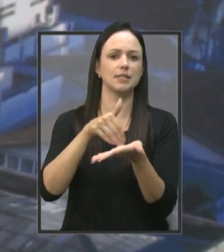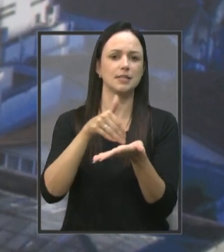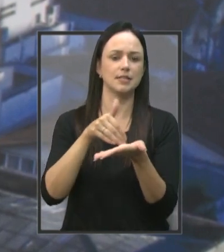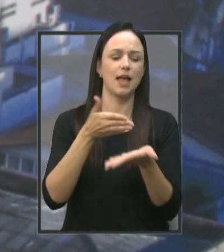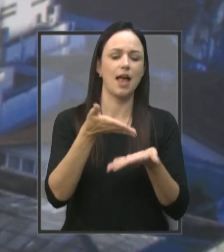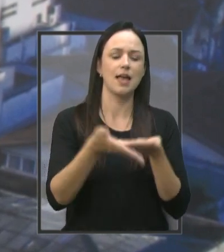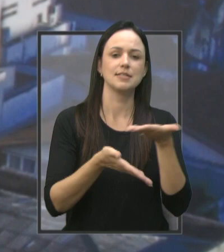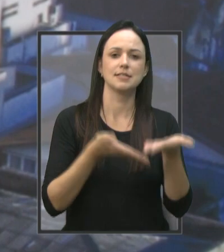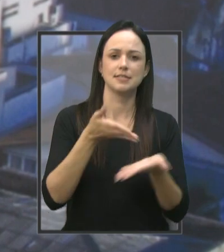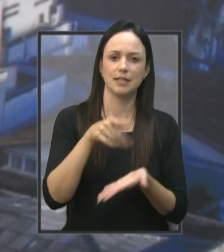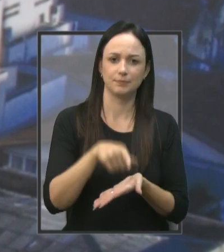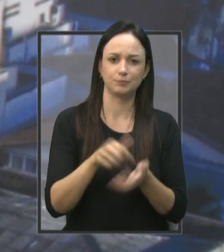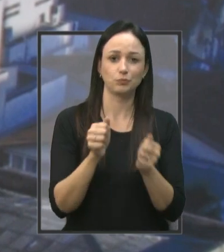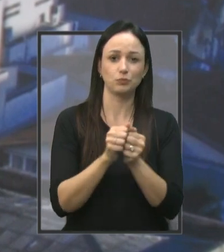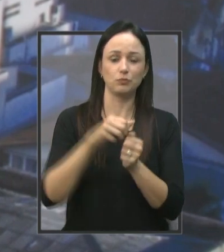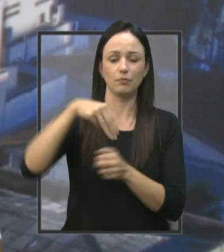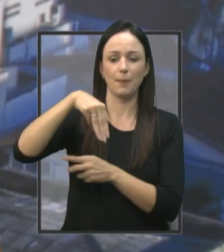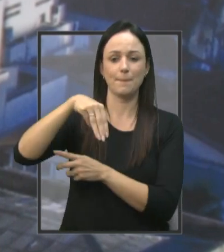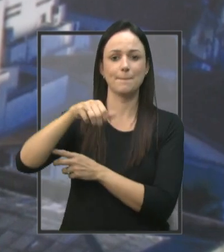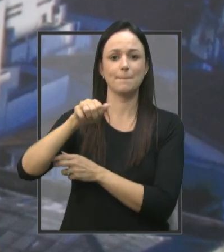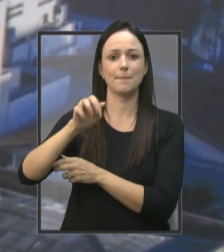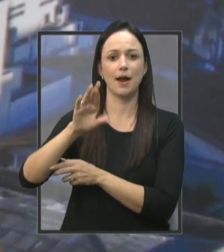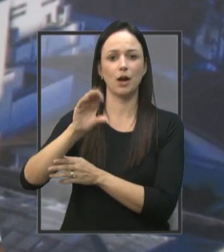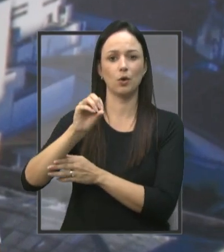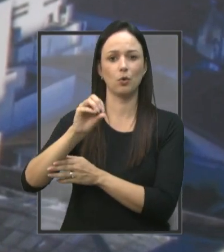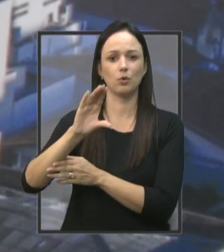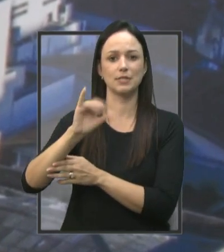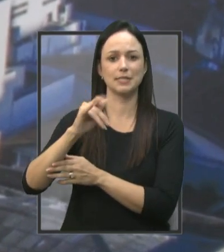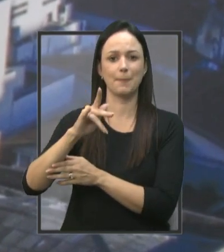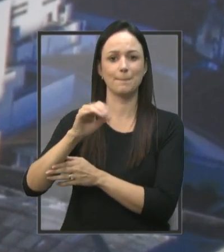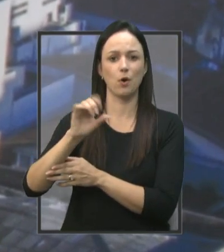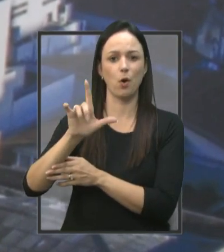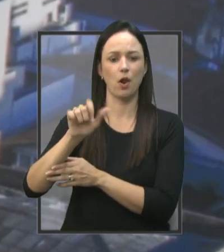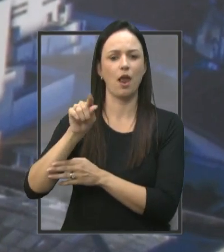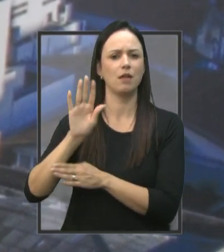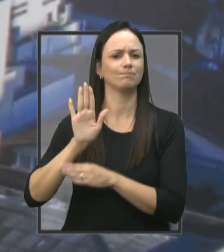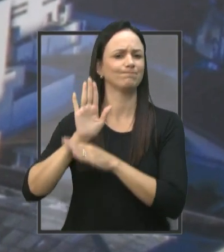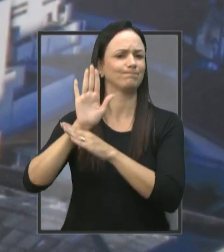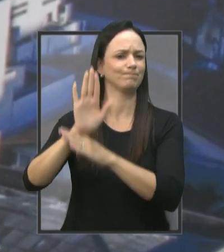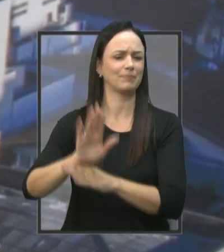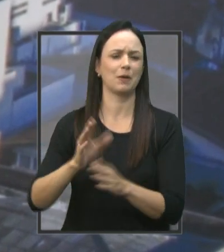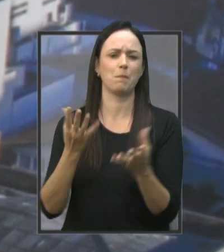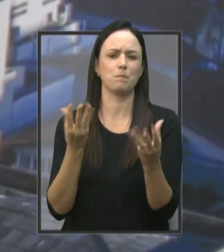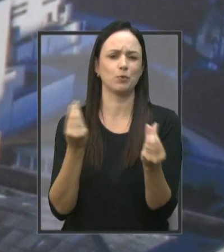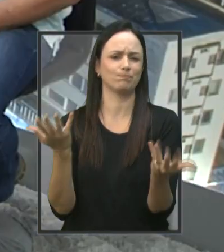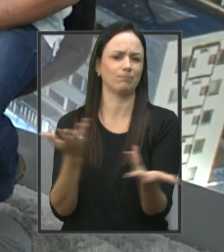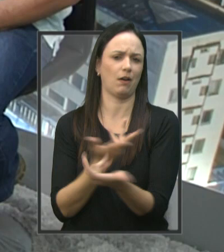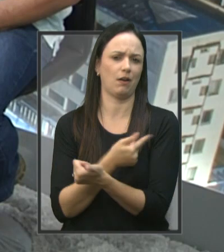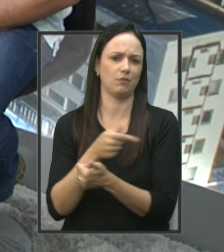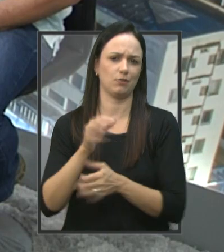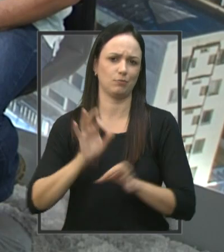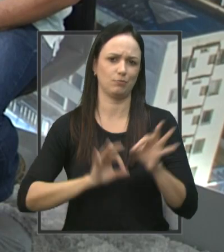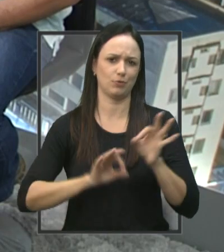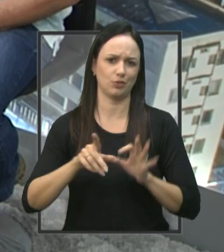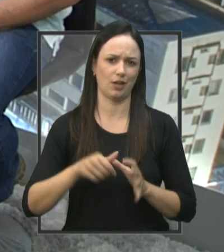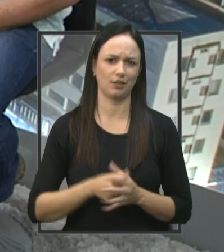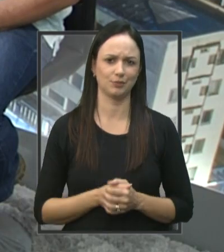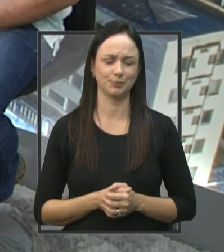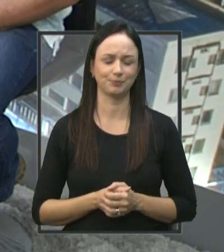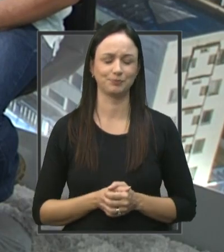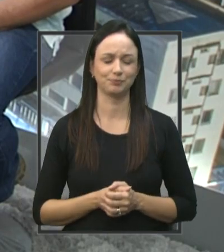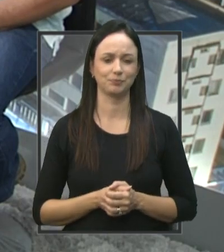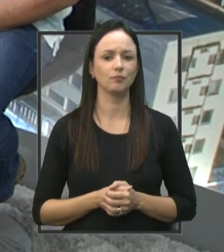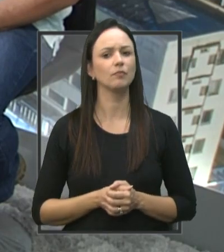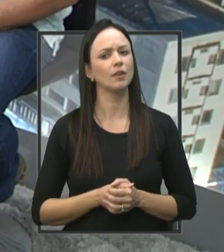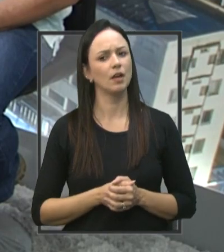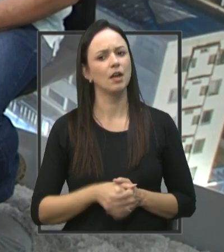Assistência Com o Marco Cipolla Que está dando Um respaldo Maravilhoso Para esse projeto O SISC Ao longo